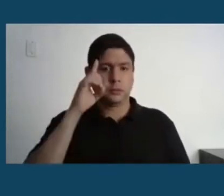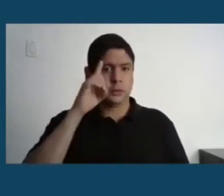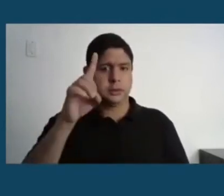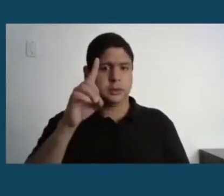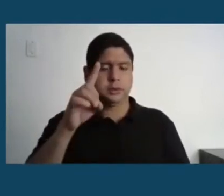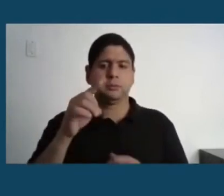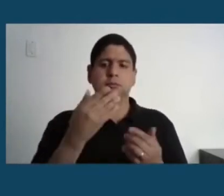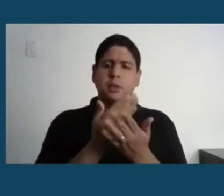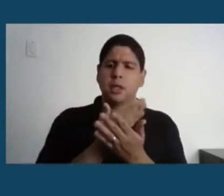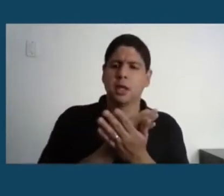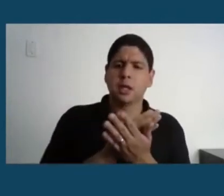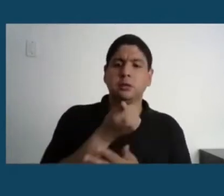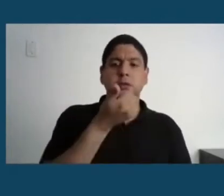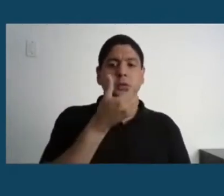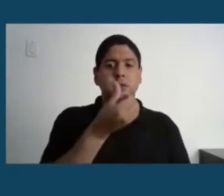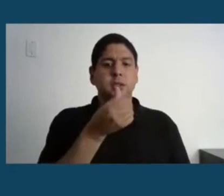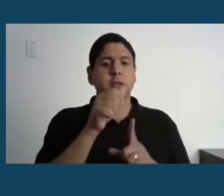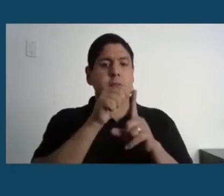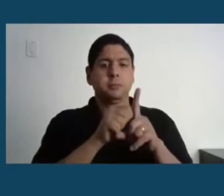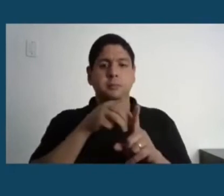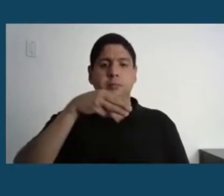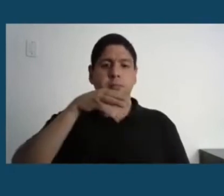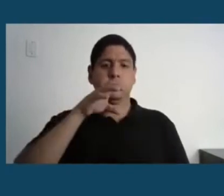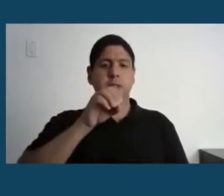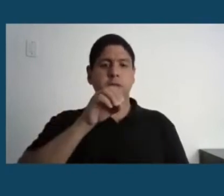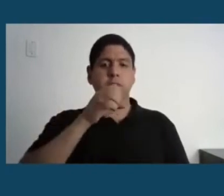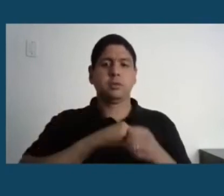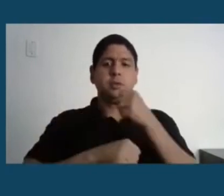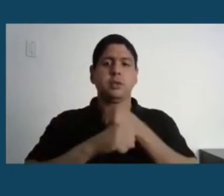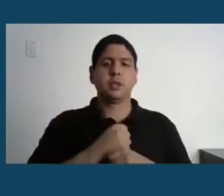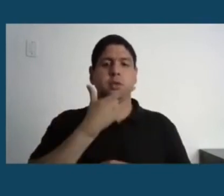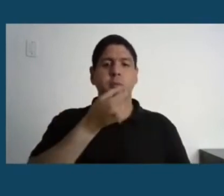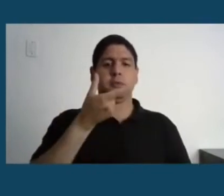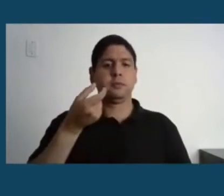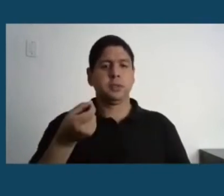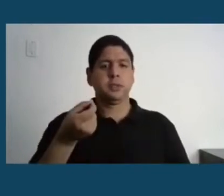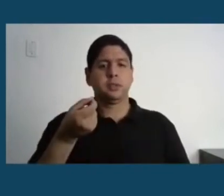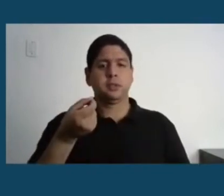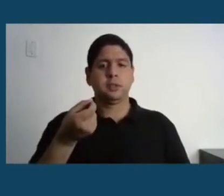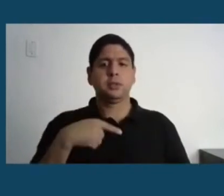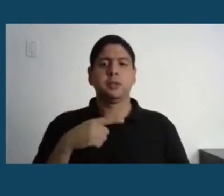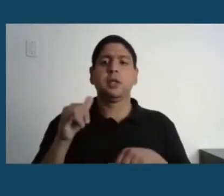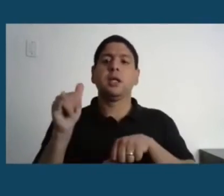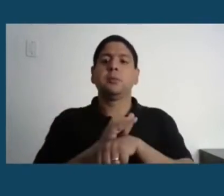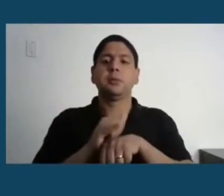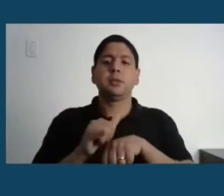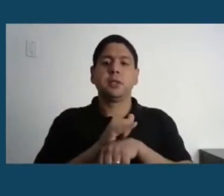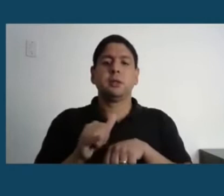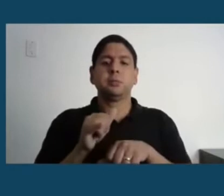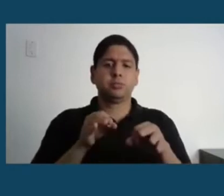16 de março de 2020, adaptamos nosso hospital e as demais unidades de saúde para o atendimento a pacientes com vírus de 19,